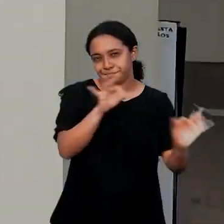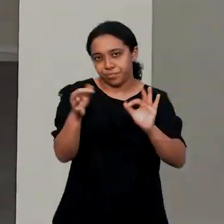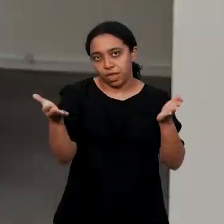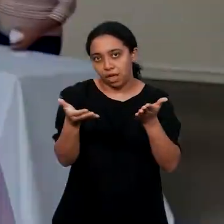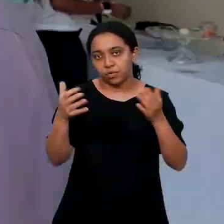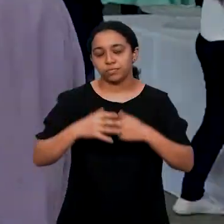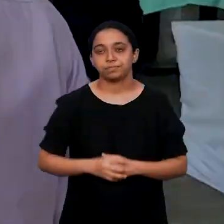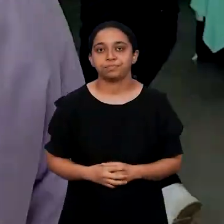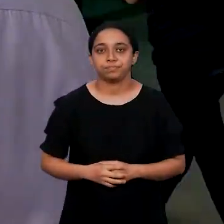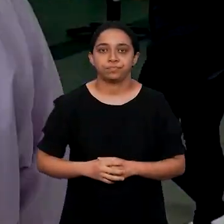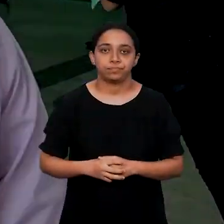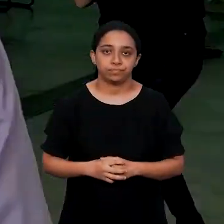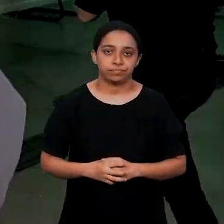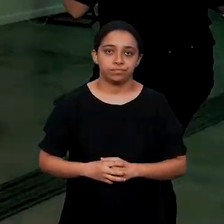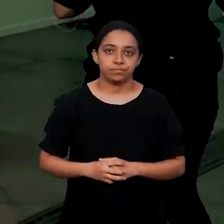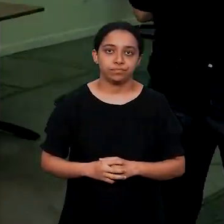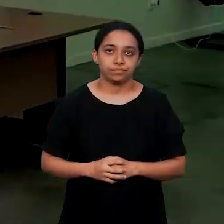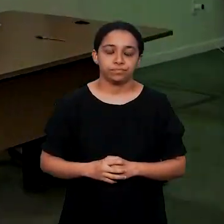por favor.